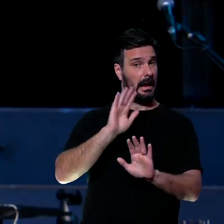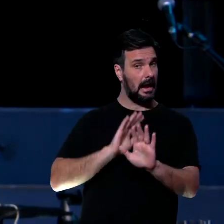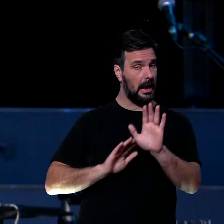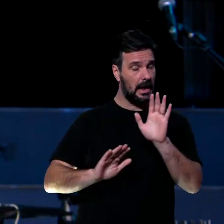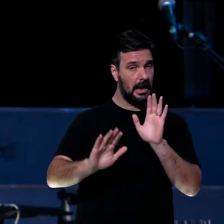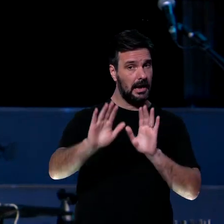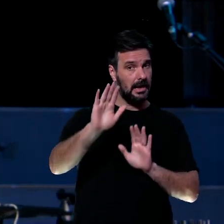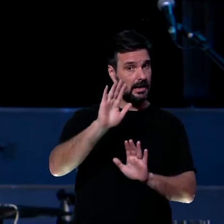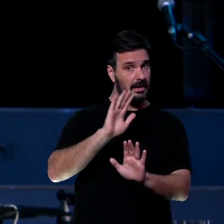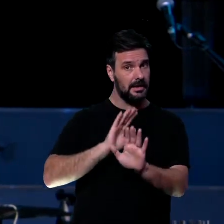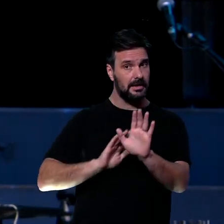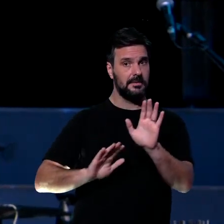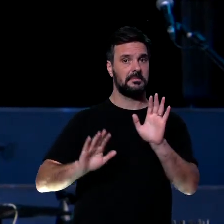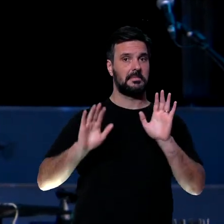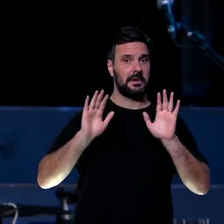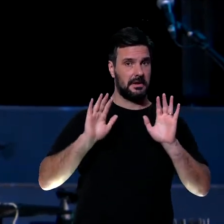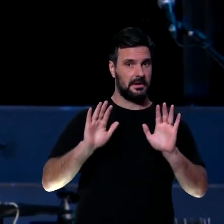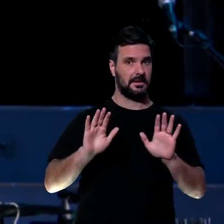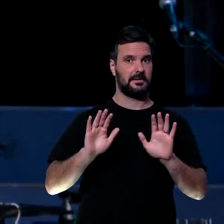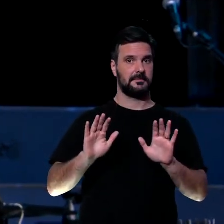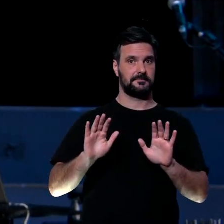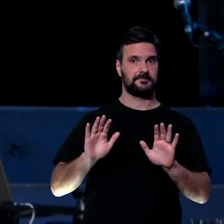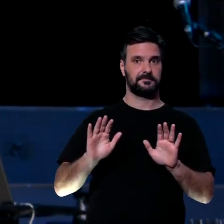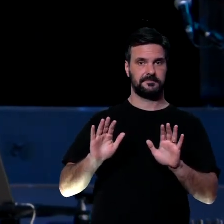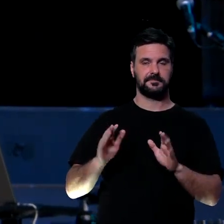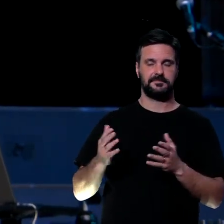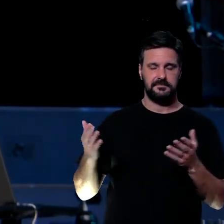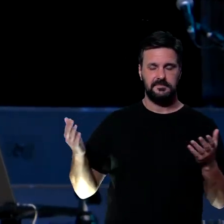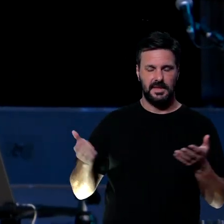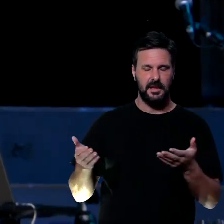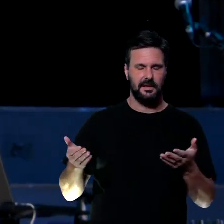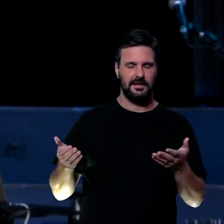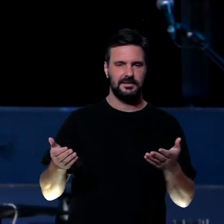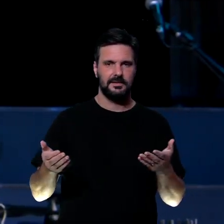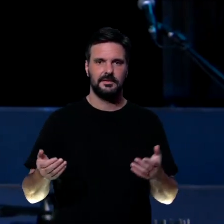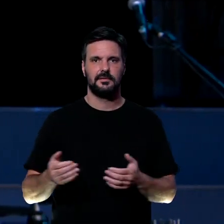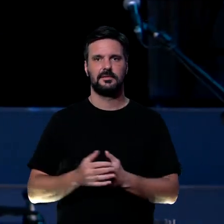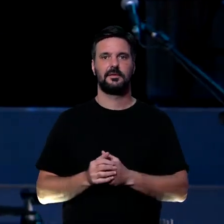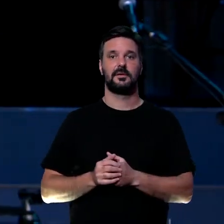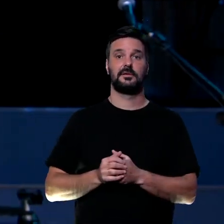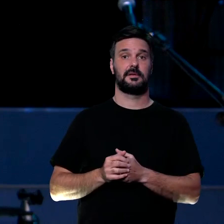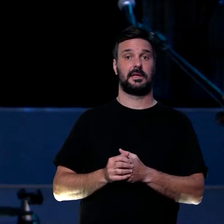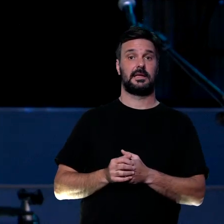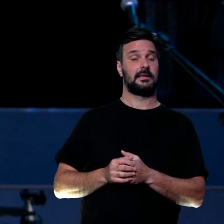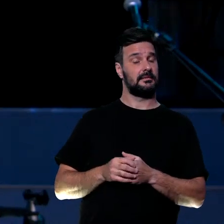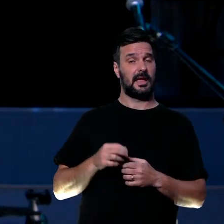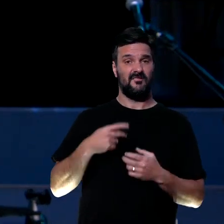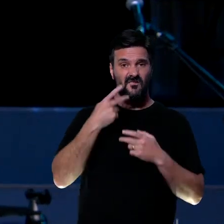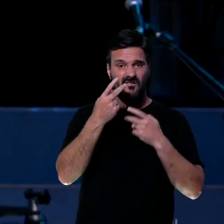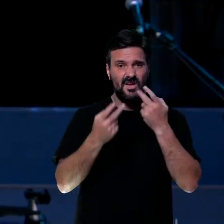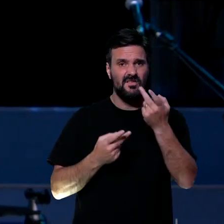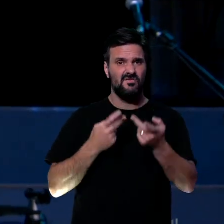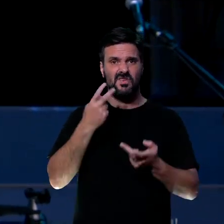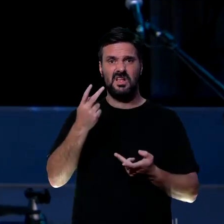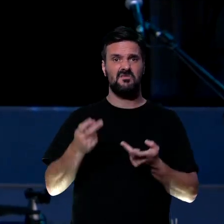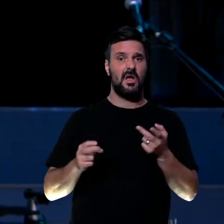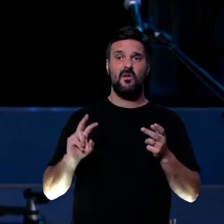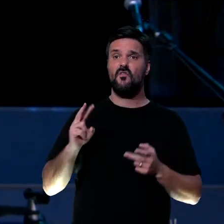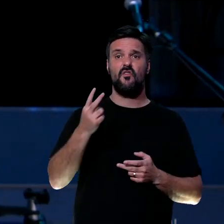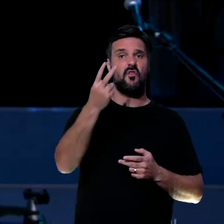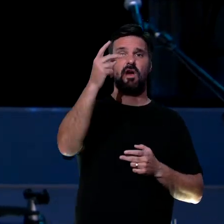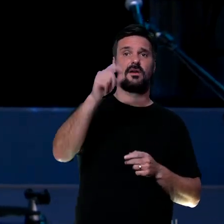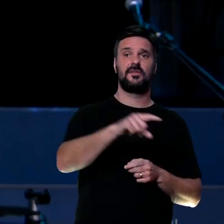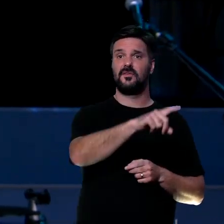Estou falando de mensagem subliminar, né? Tipo Disney, meu Deus, apareceu escrito aqui no fundo, não. Estou falando de existem valores no mundo que são